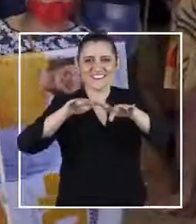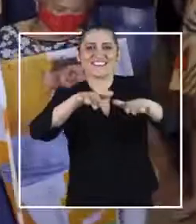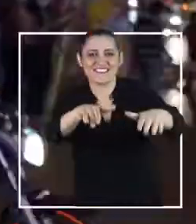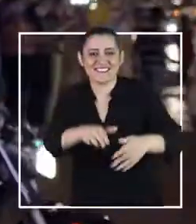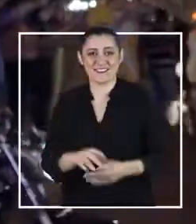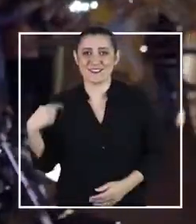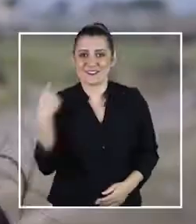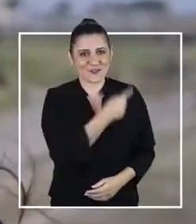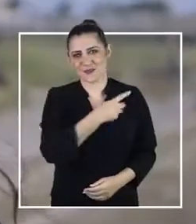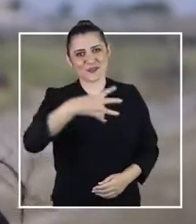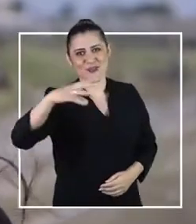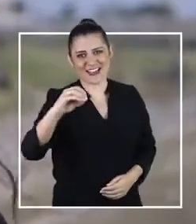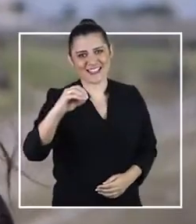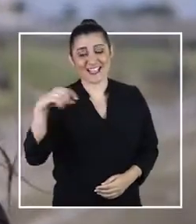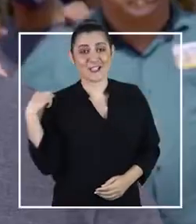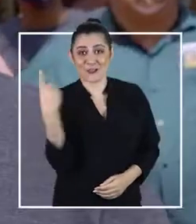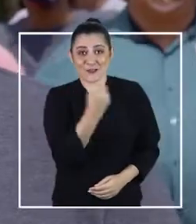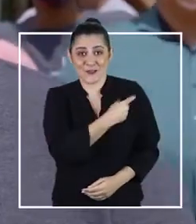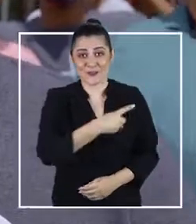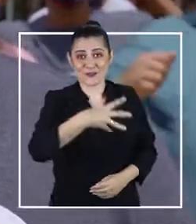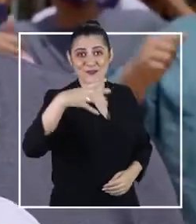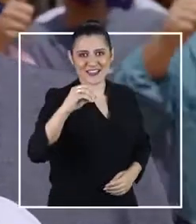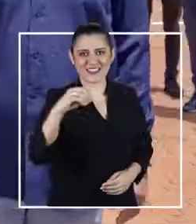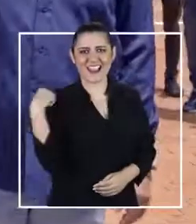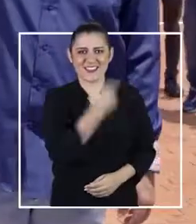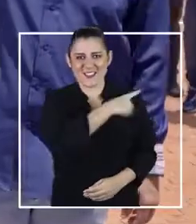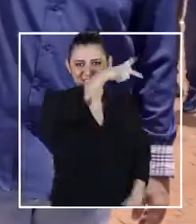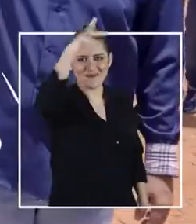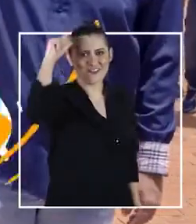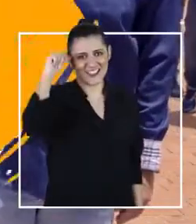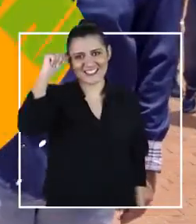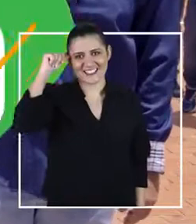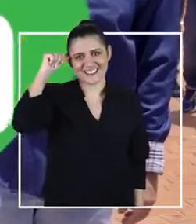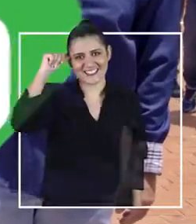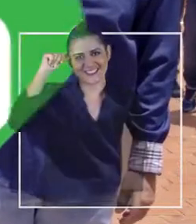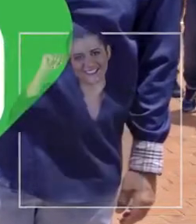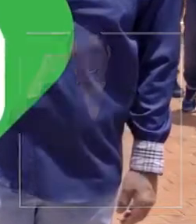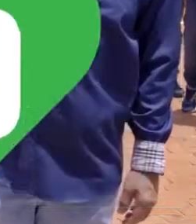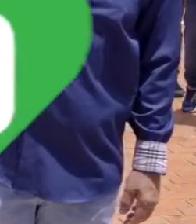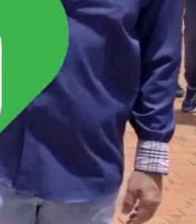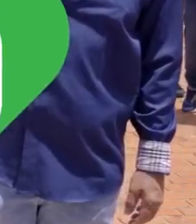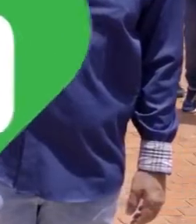do povo. Somos 40. Somos todos 40. A nossa presença.